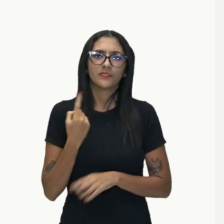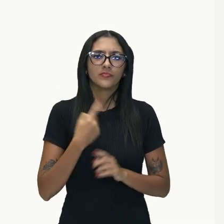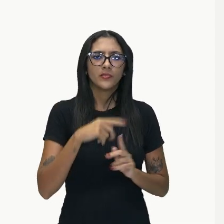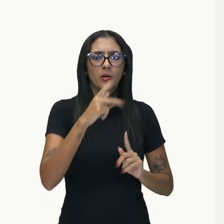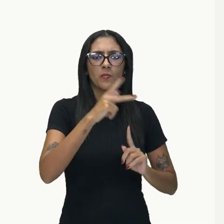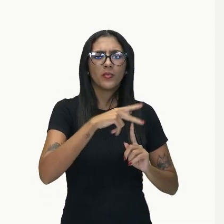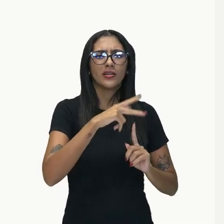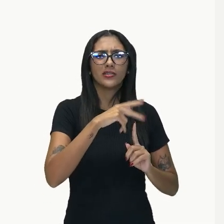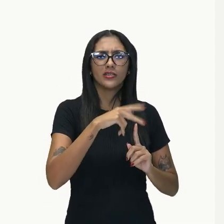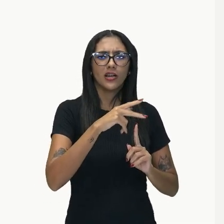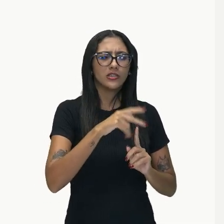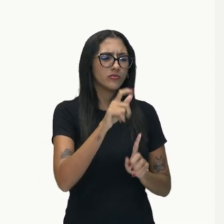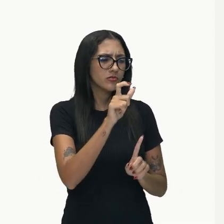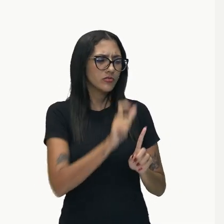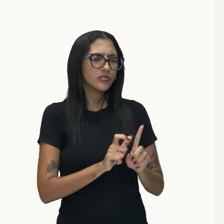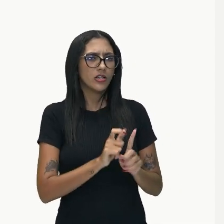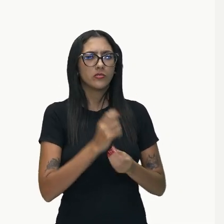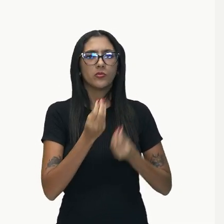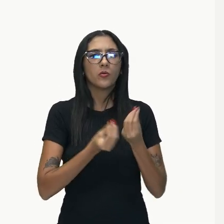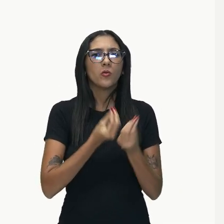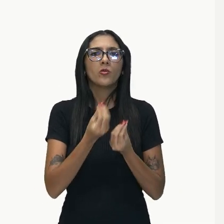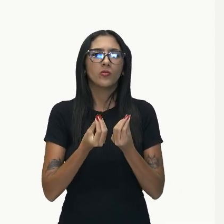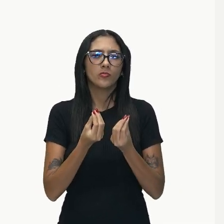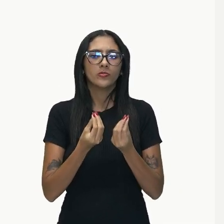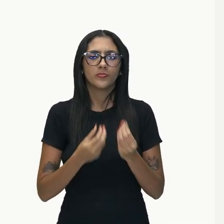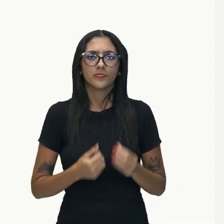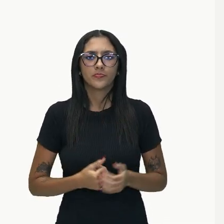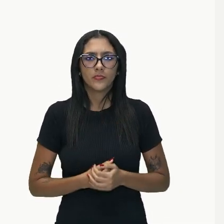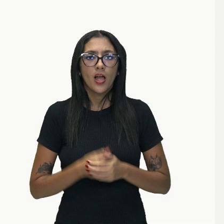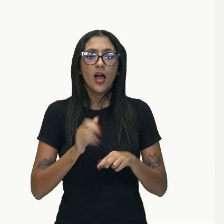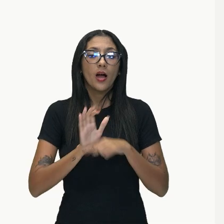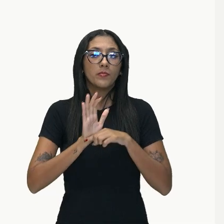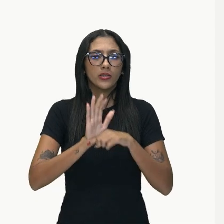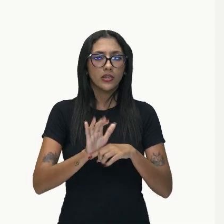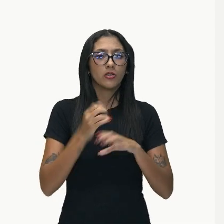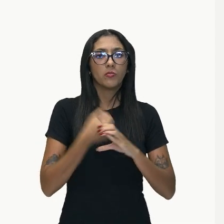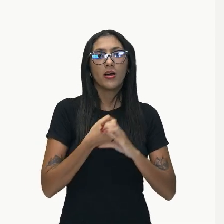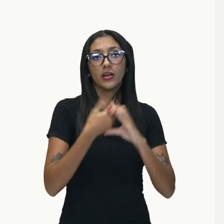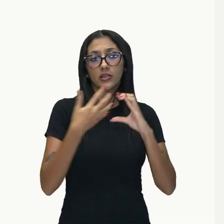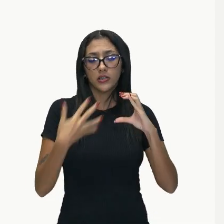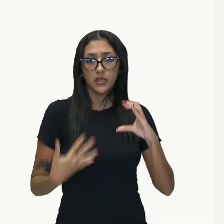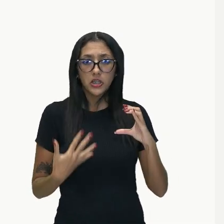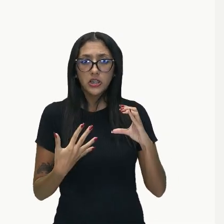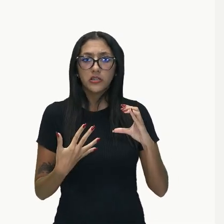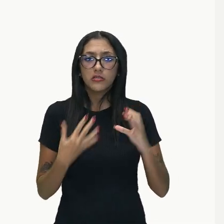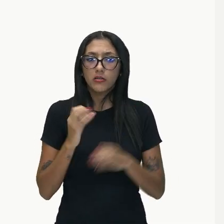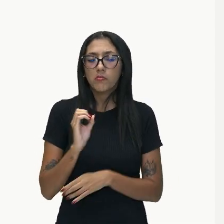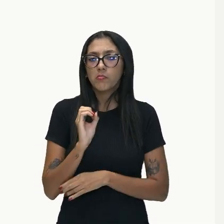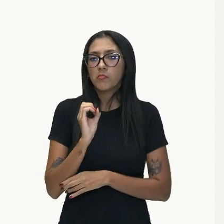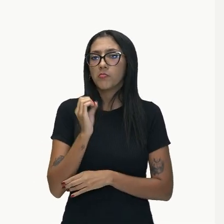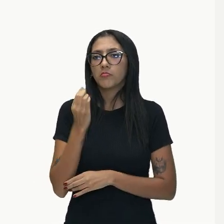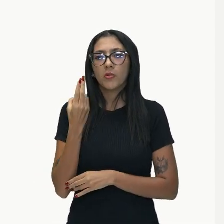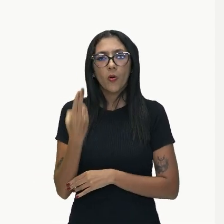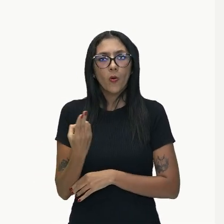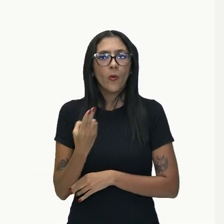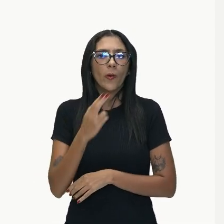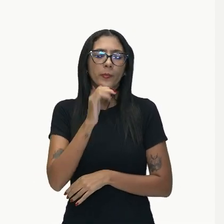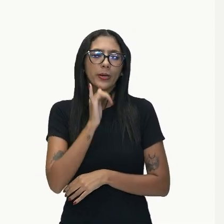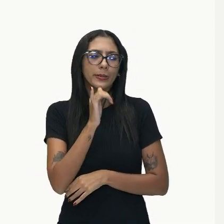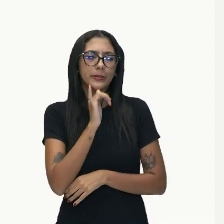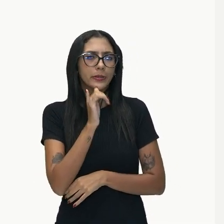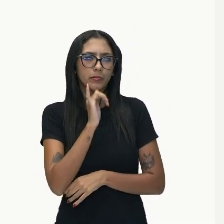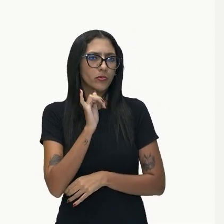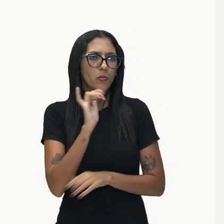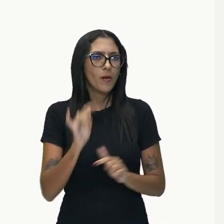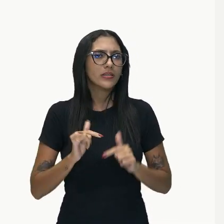do sujeito, atribuindo uma característica ou estado ao sujeito da oração principal,